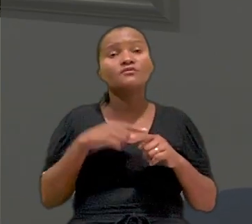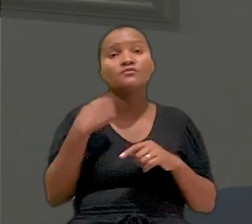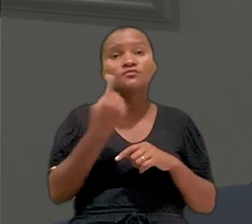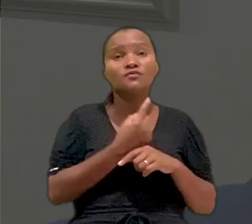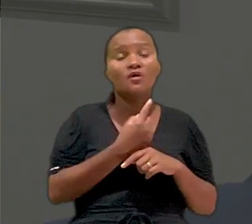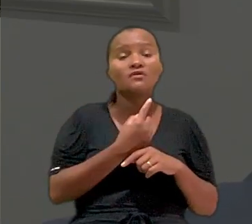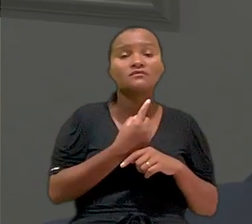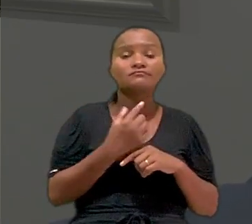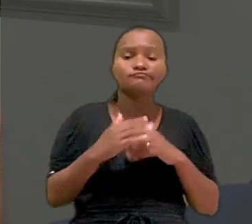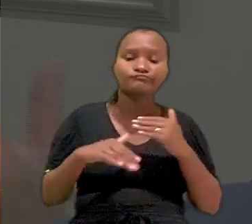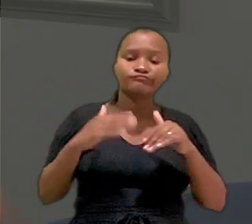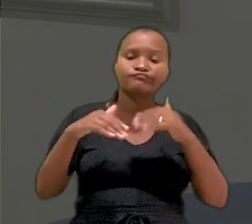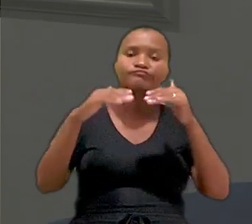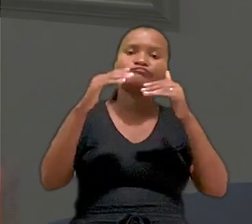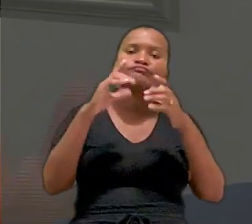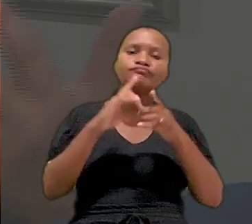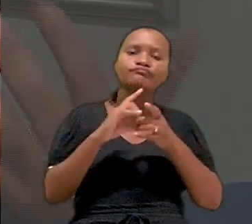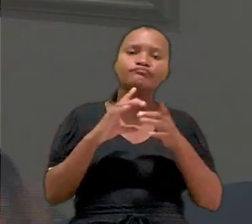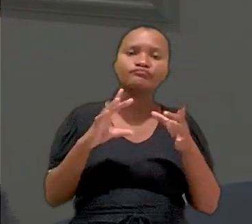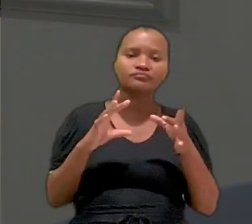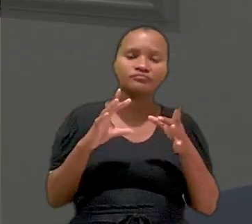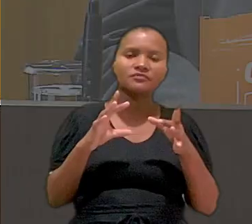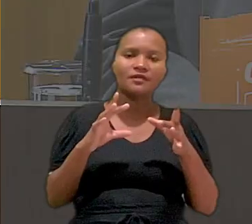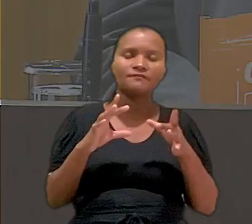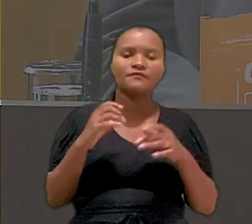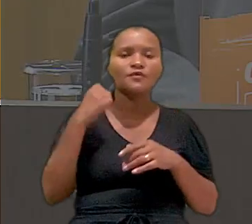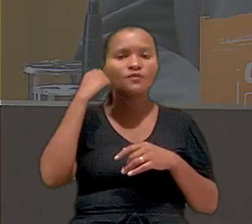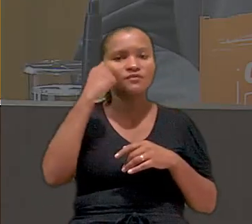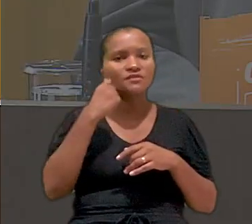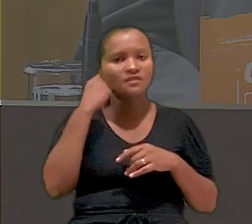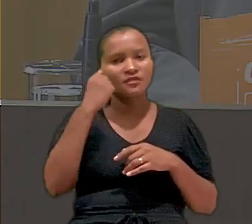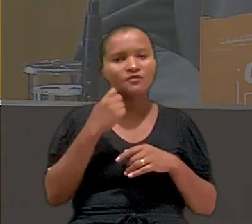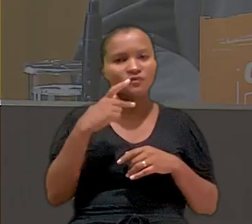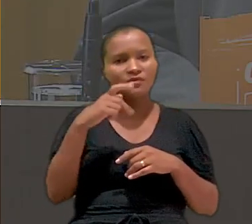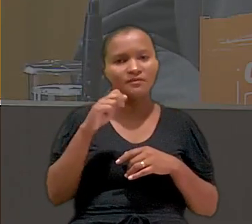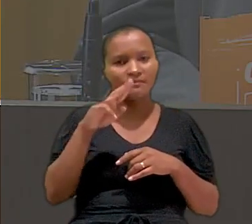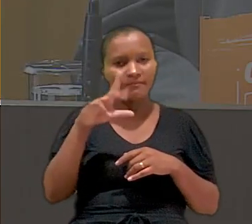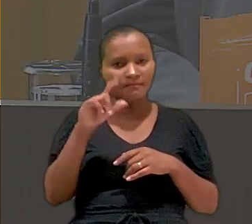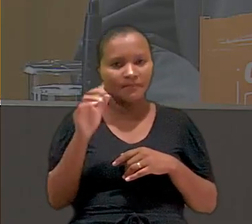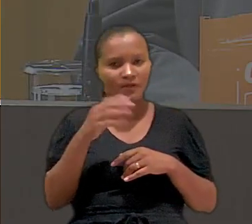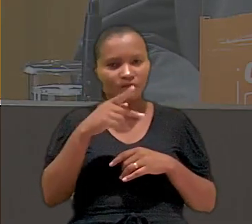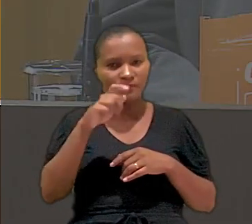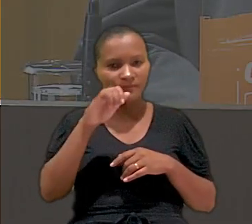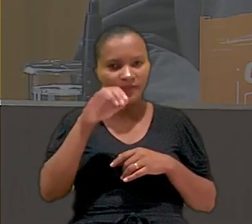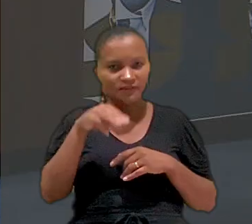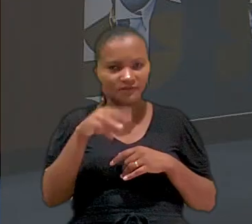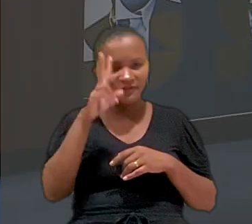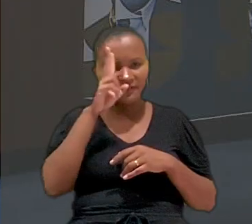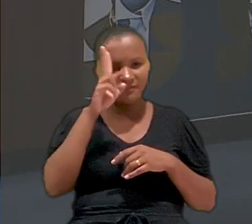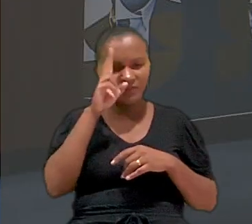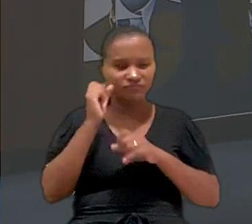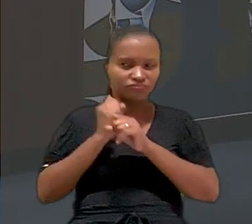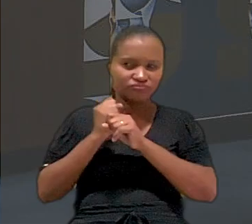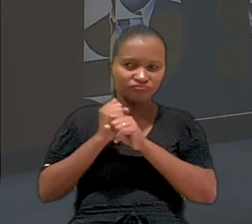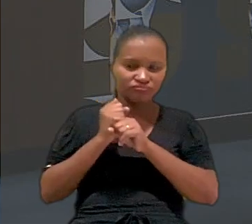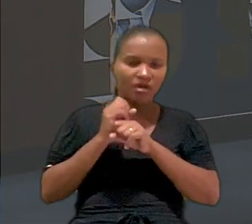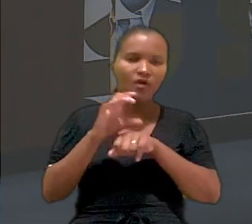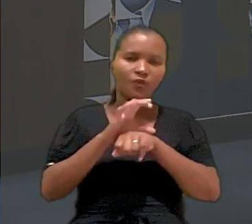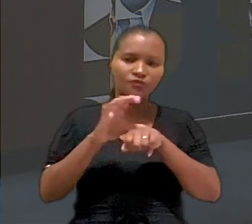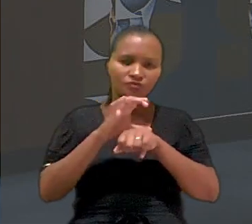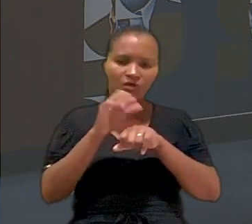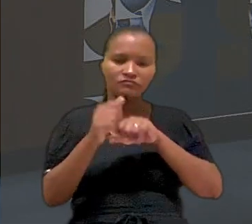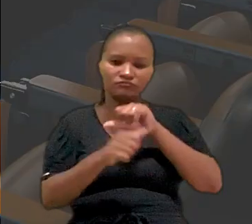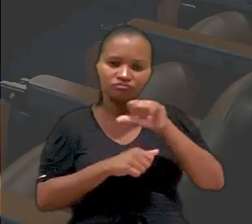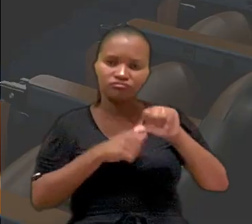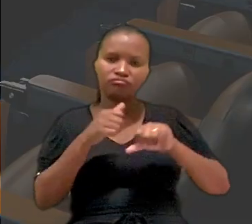uma onda de crescente democratização. O senador Paulo Paim lembrou que, ao longo dos anos, a Constituição foi